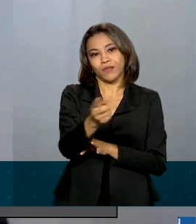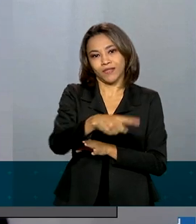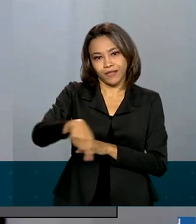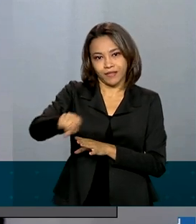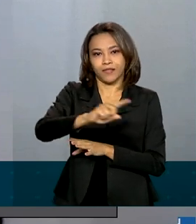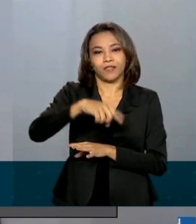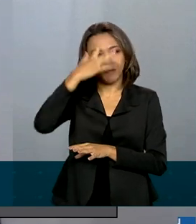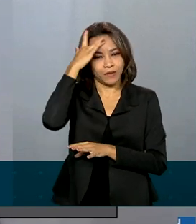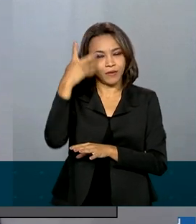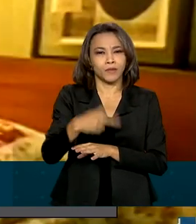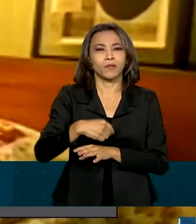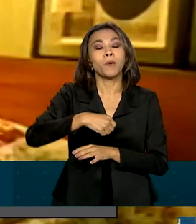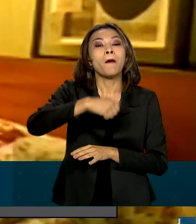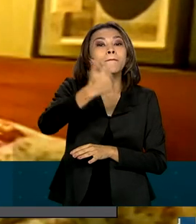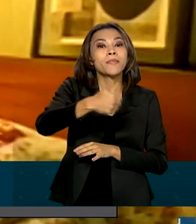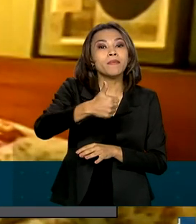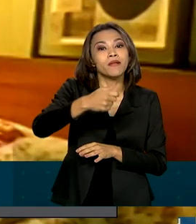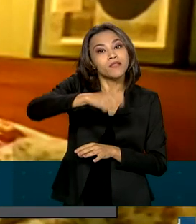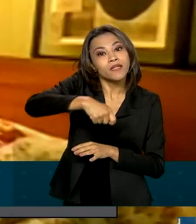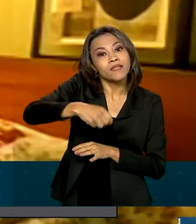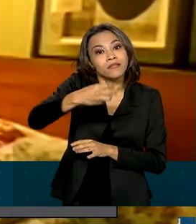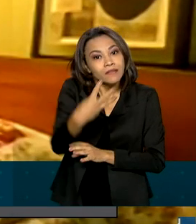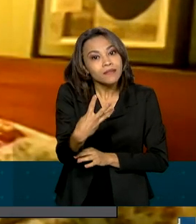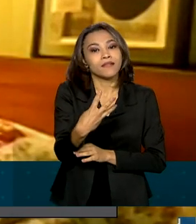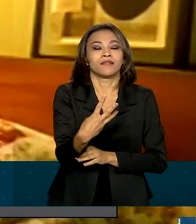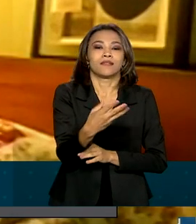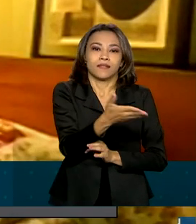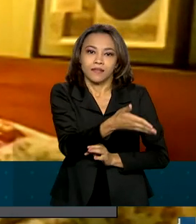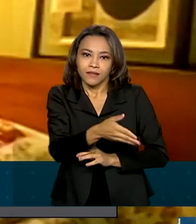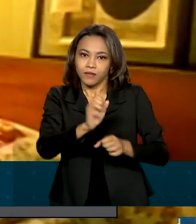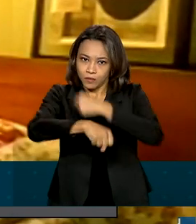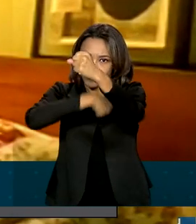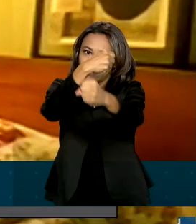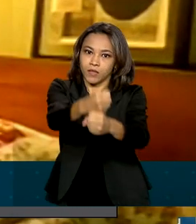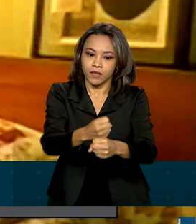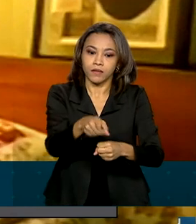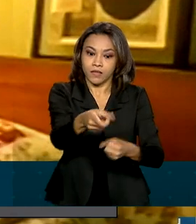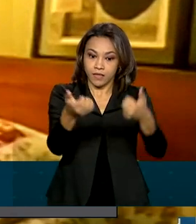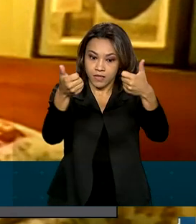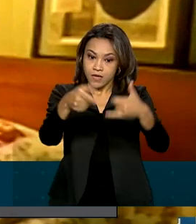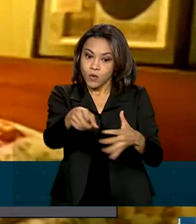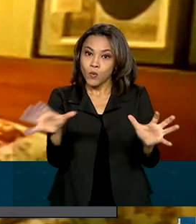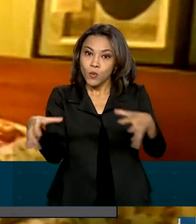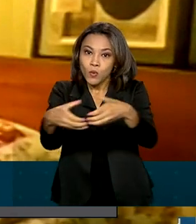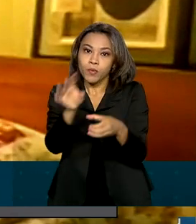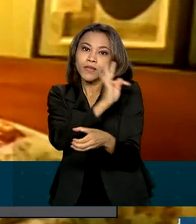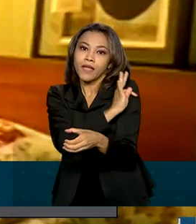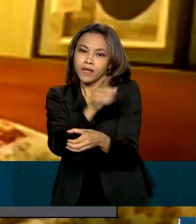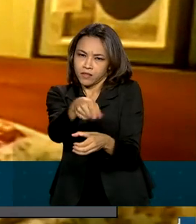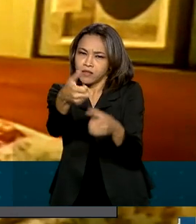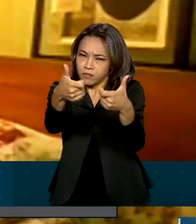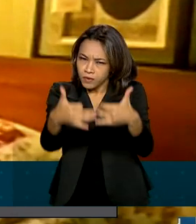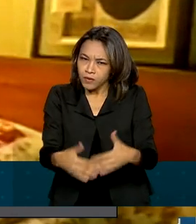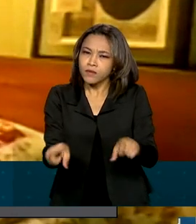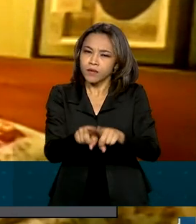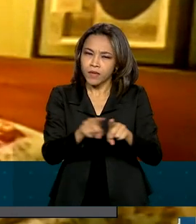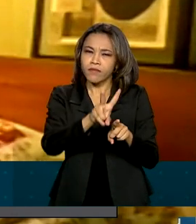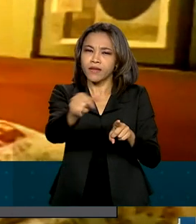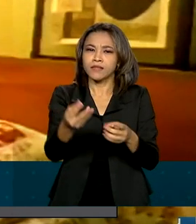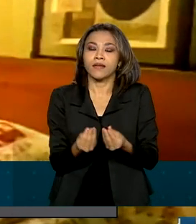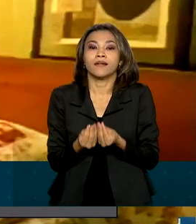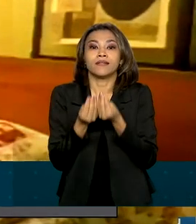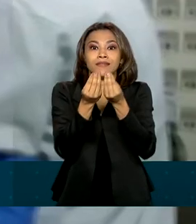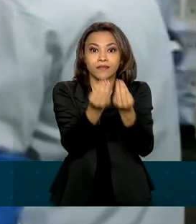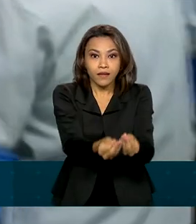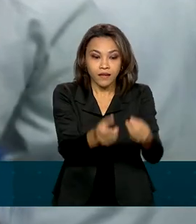primeiro trimestre do ano que vem. Na reunião, técnicos da Pfizer também disseram que a entrega será feita diretamente nos centros